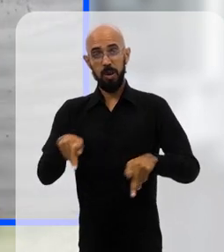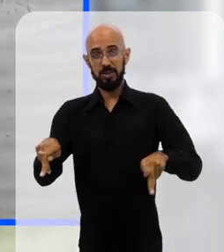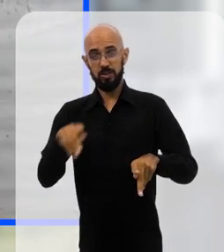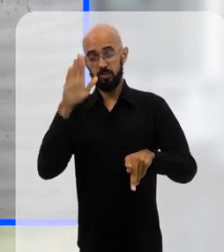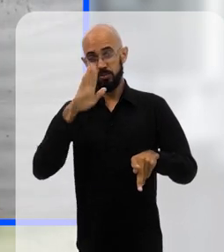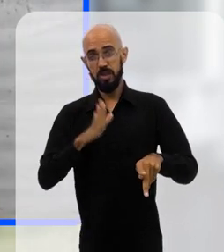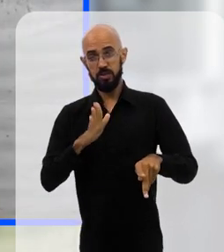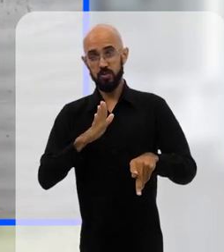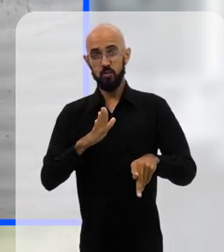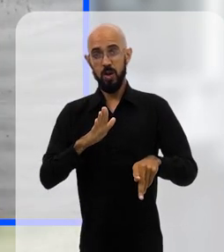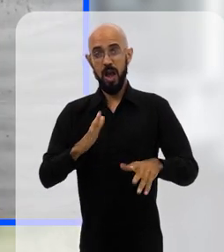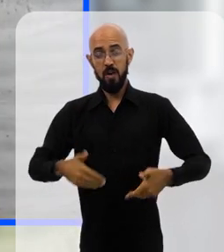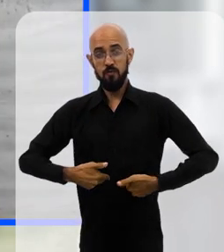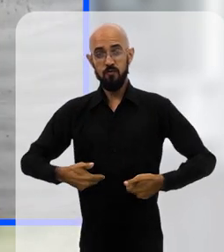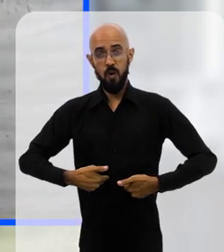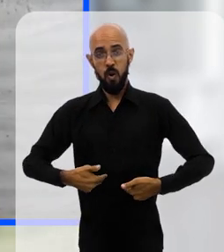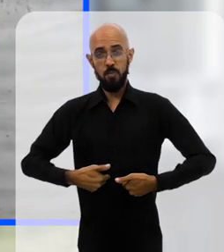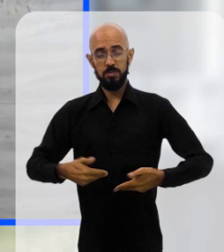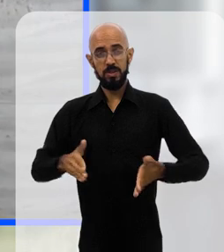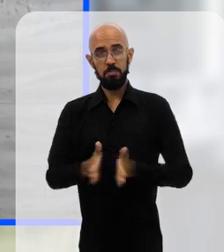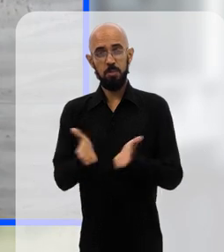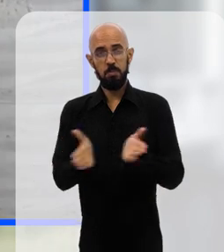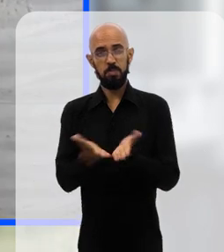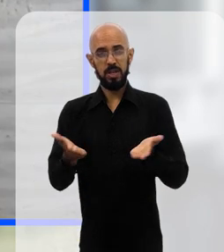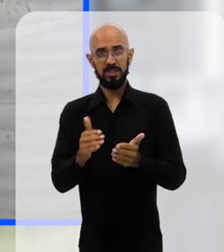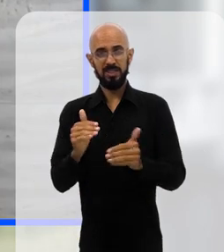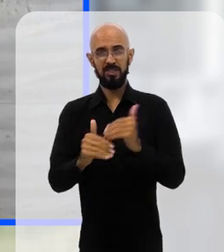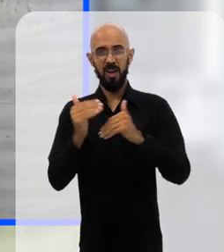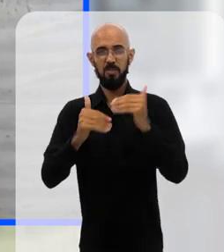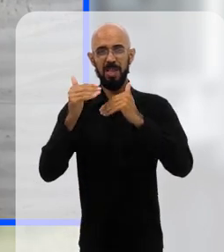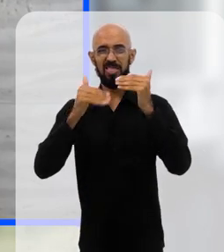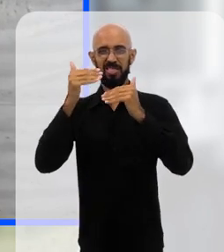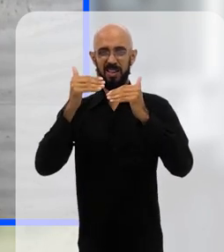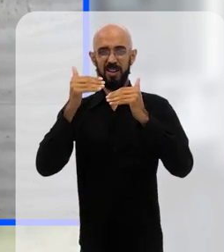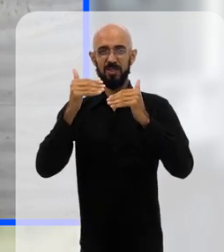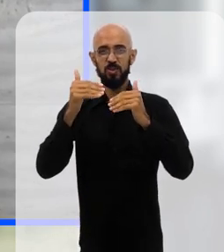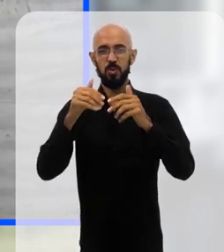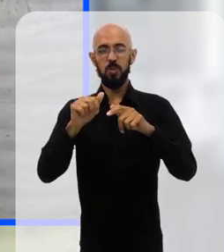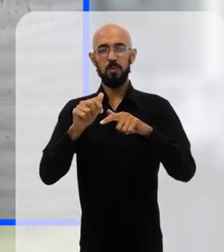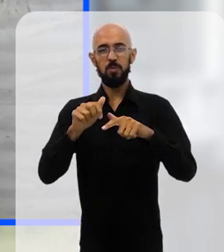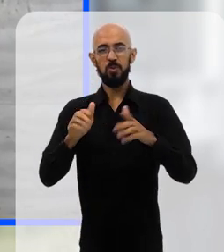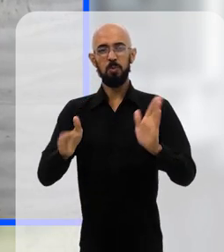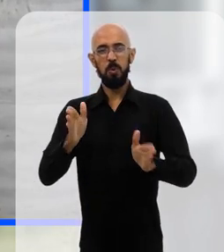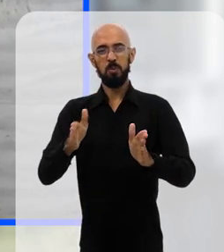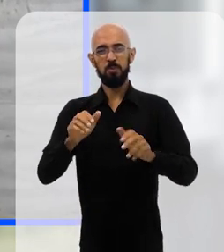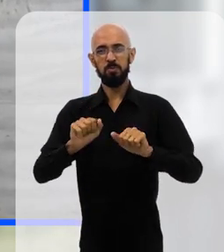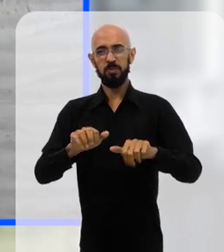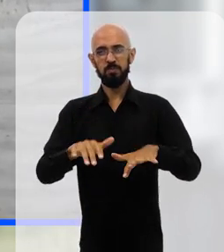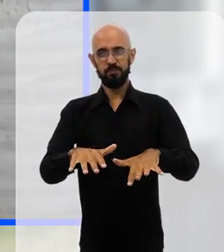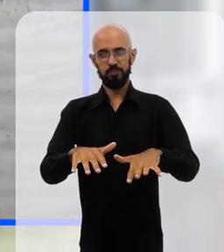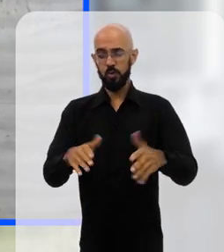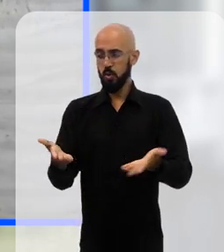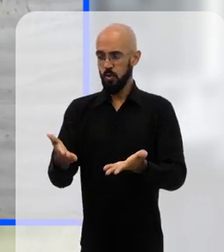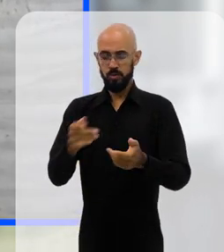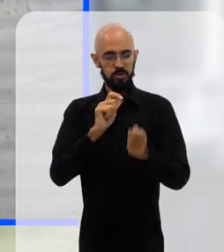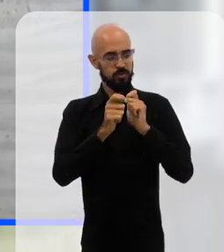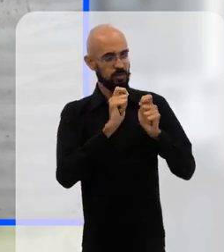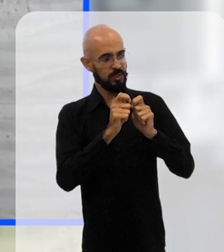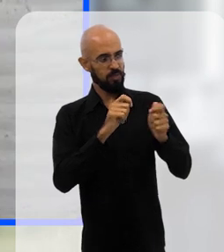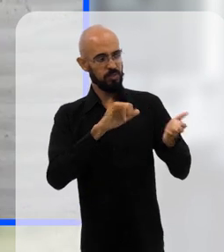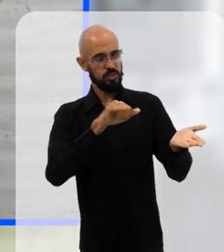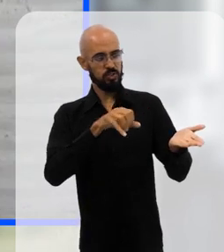voltaram a crescer exponencialmente durante a pandemia. No Alerjo Debate de hoje, recebo o Jefferson